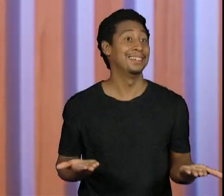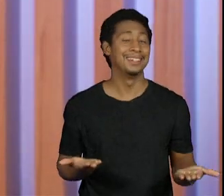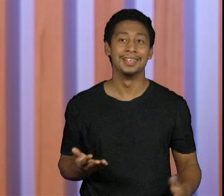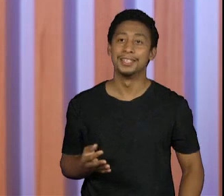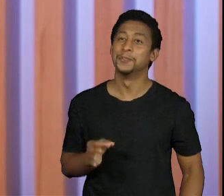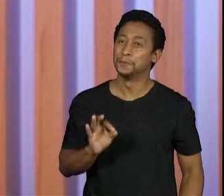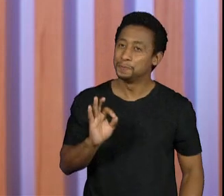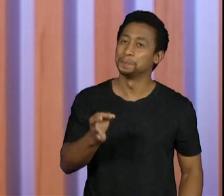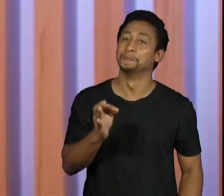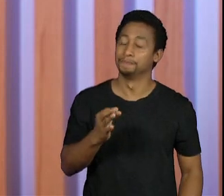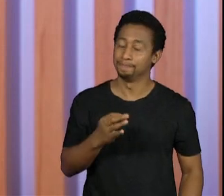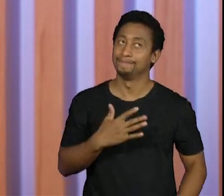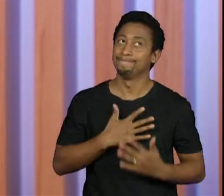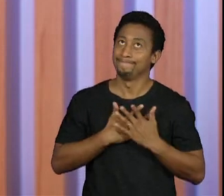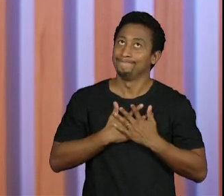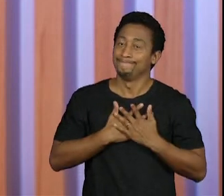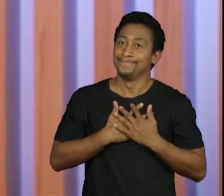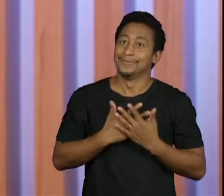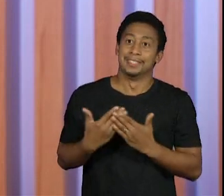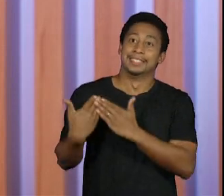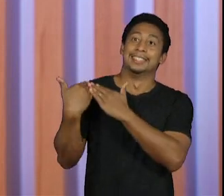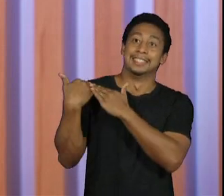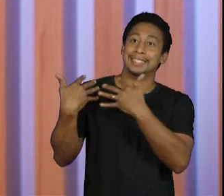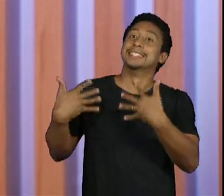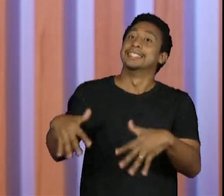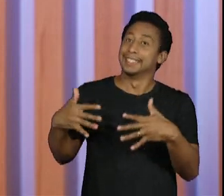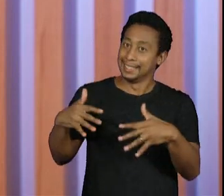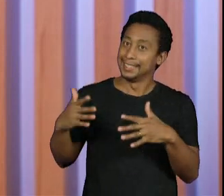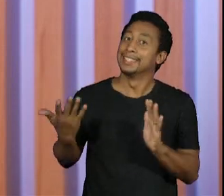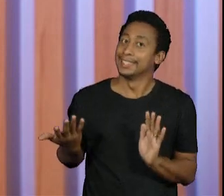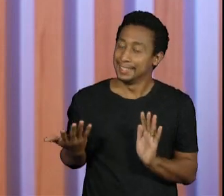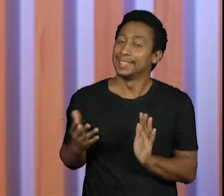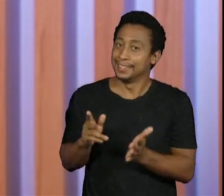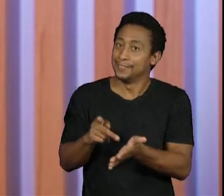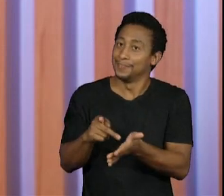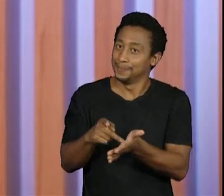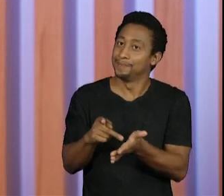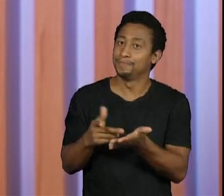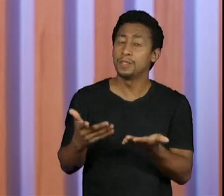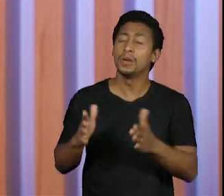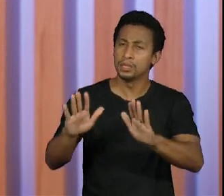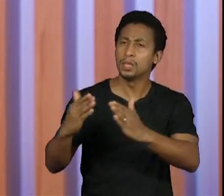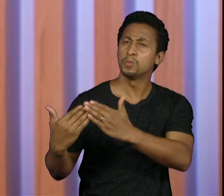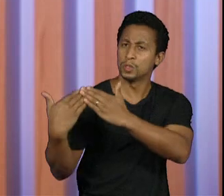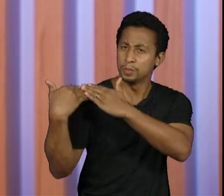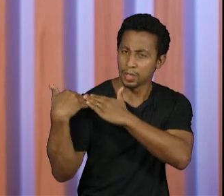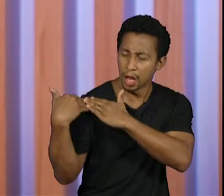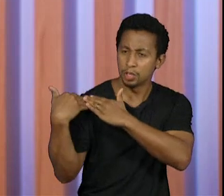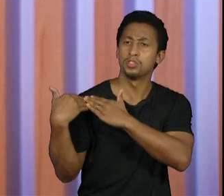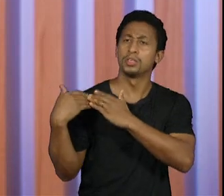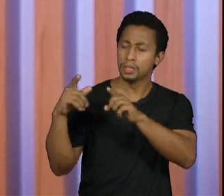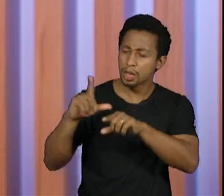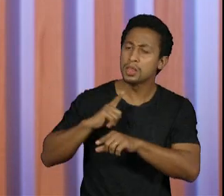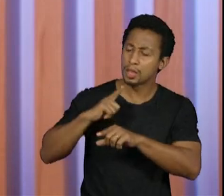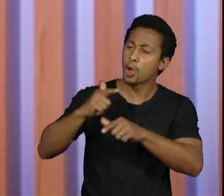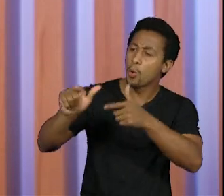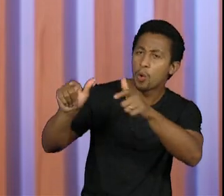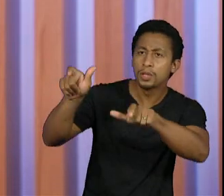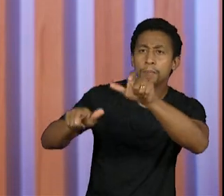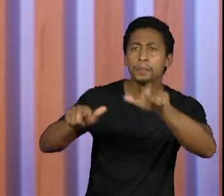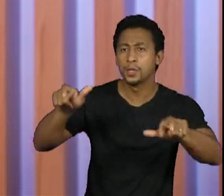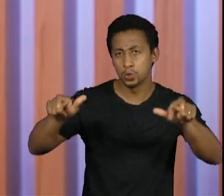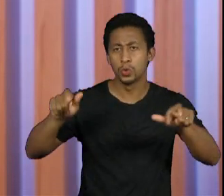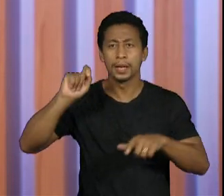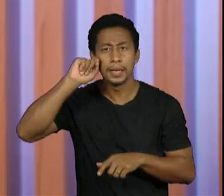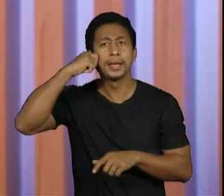responsabilidade grande mesmo acho que é uma responsabilidade compartilhada assim acho que eu fico muito feliz de ver a Cris por exemplo na